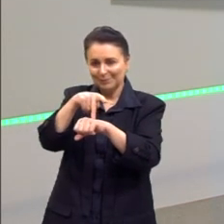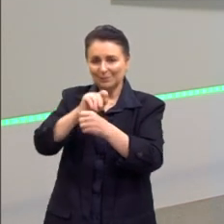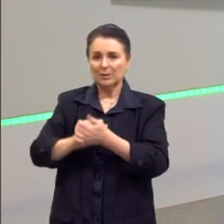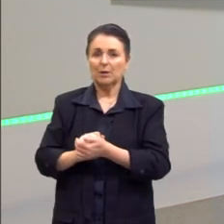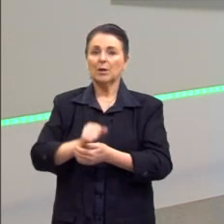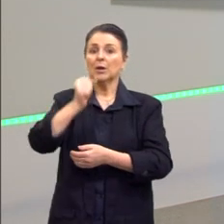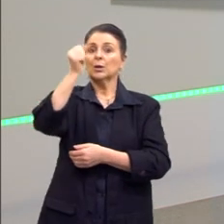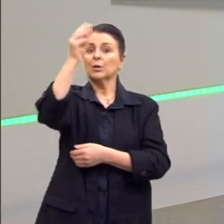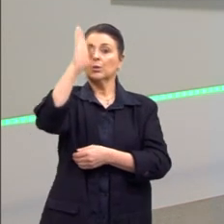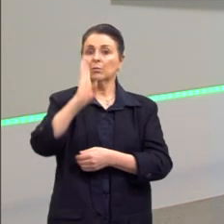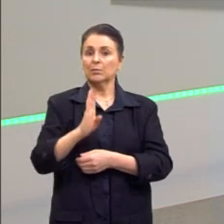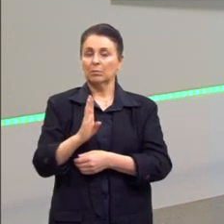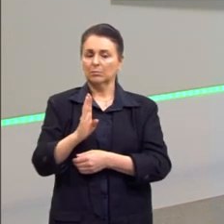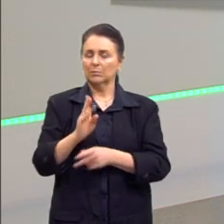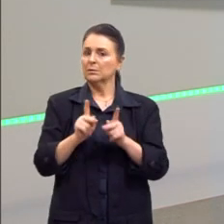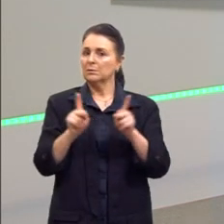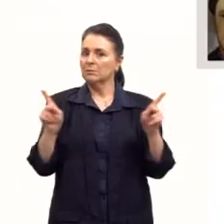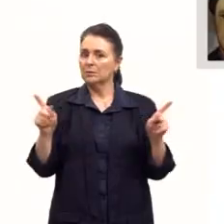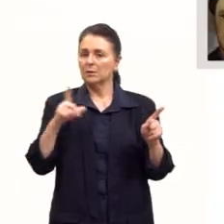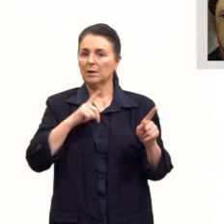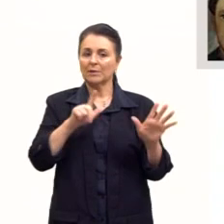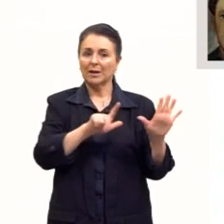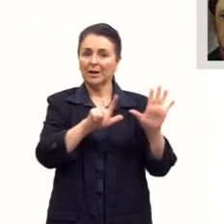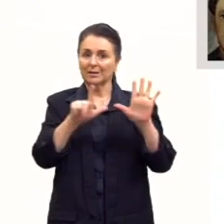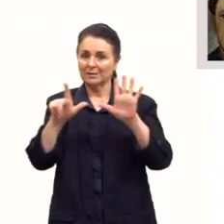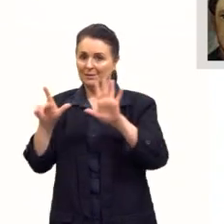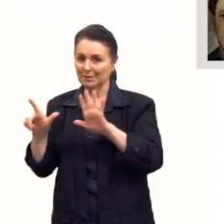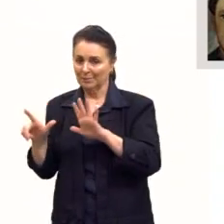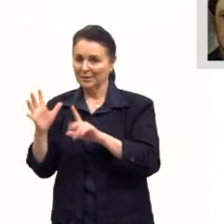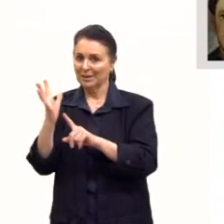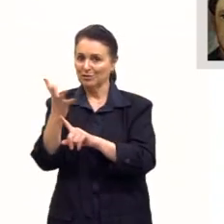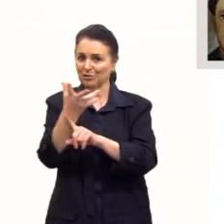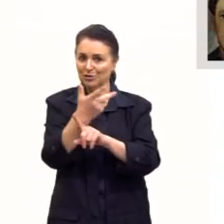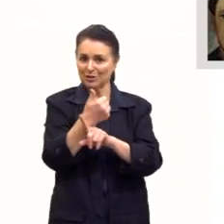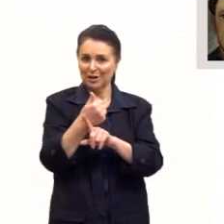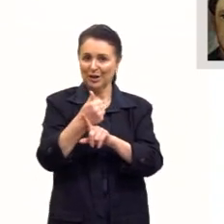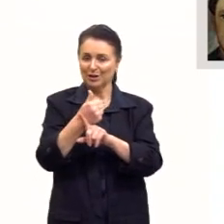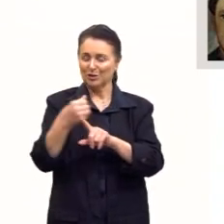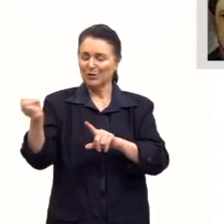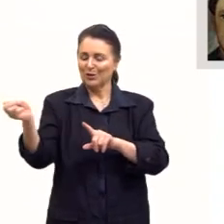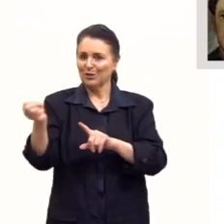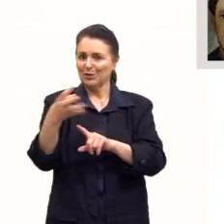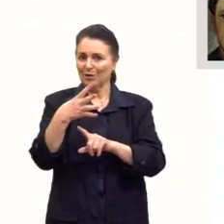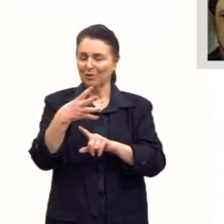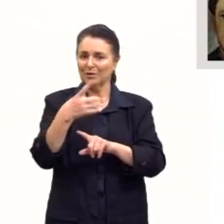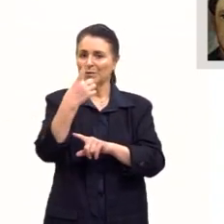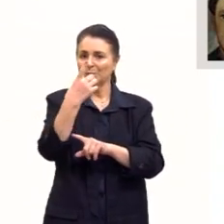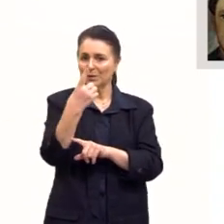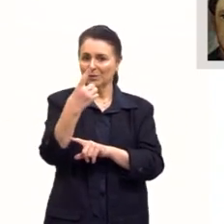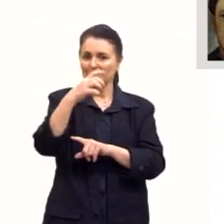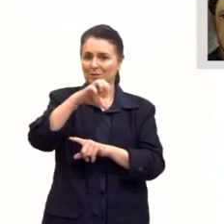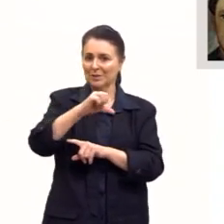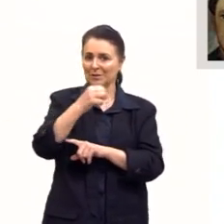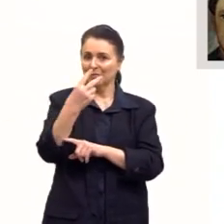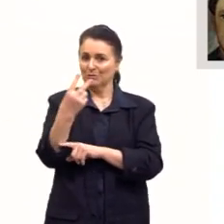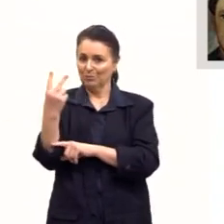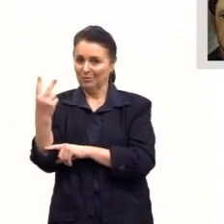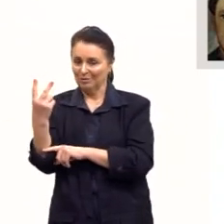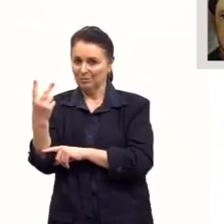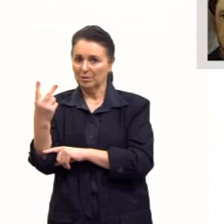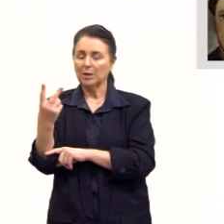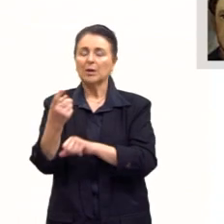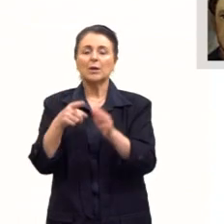No Brasil, nessa época, teve a Semana de Arte Moderna, de 1922. Também é importante pesquisar alguns dos artistas, alguns dos